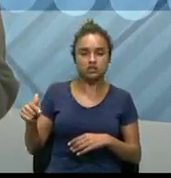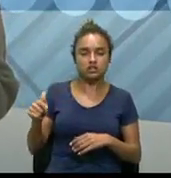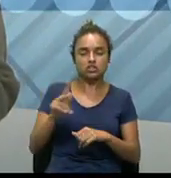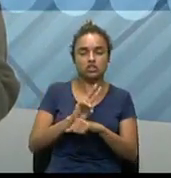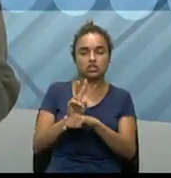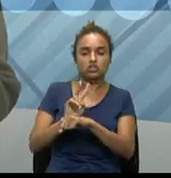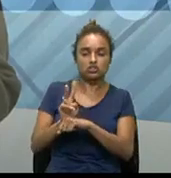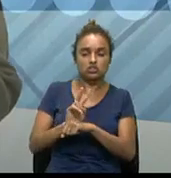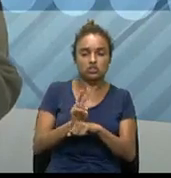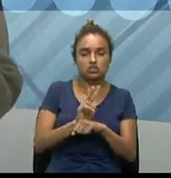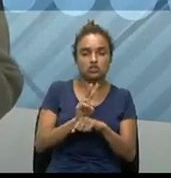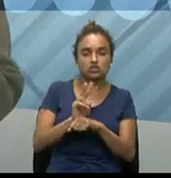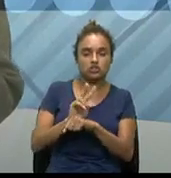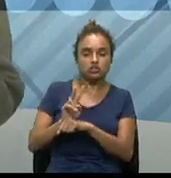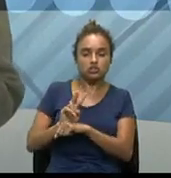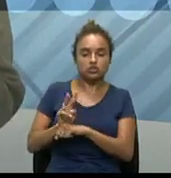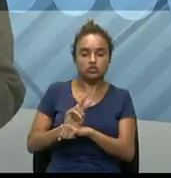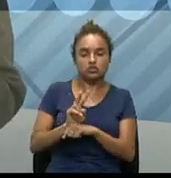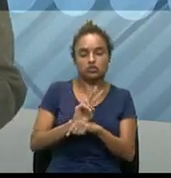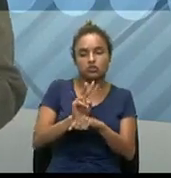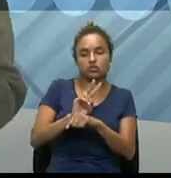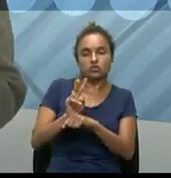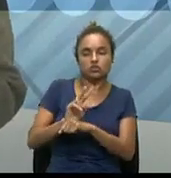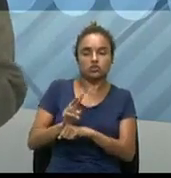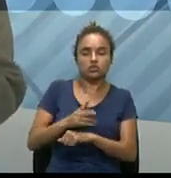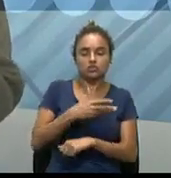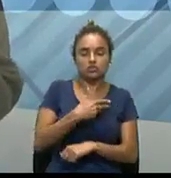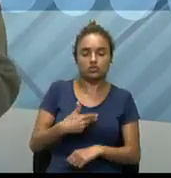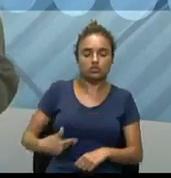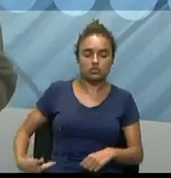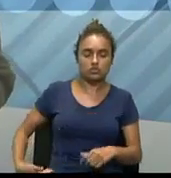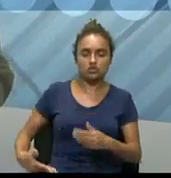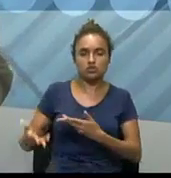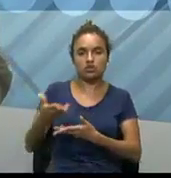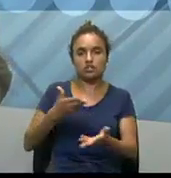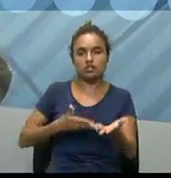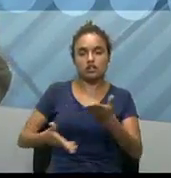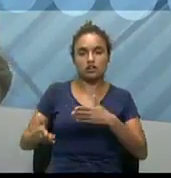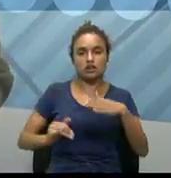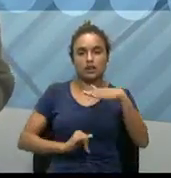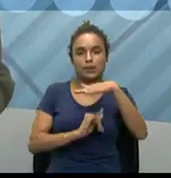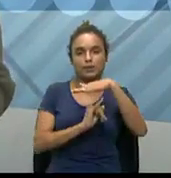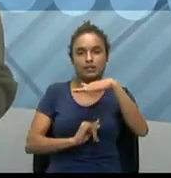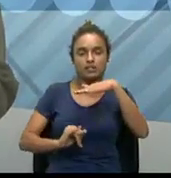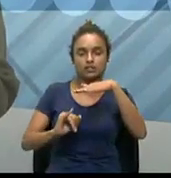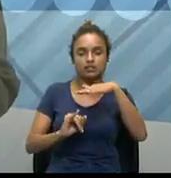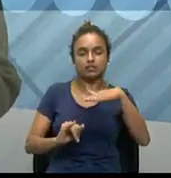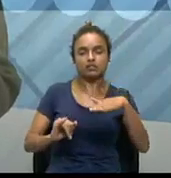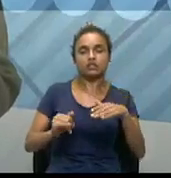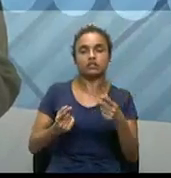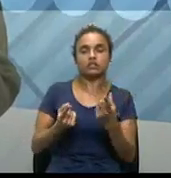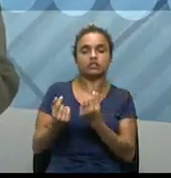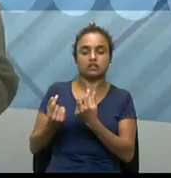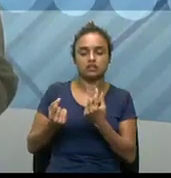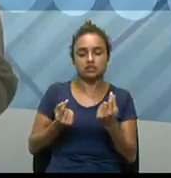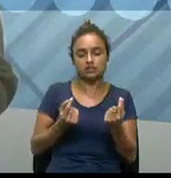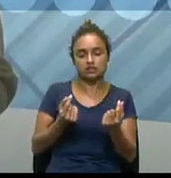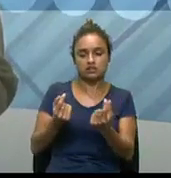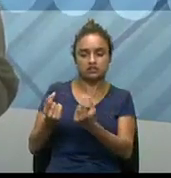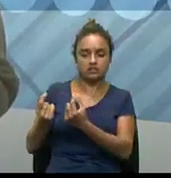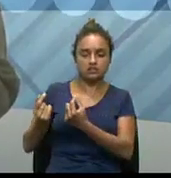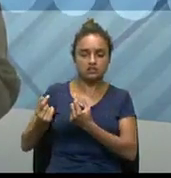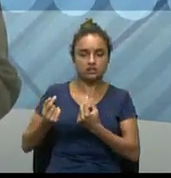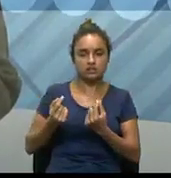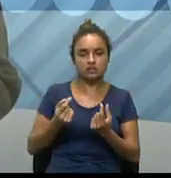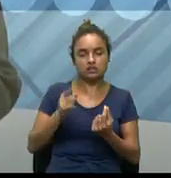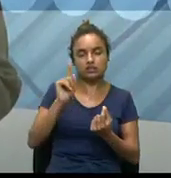isso, né? Na verdade, ela não tem o controle de um governo, de uma instituição financeira, né? Então, é sobre